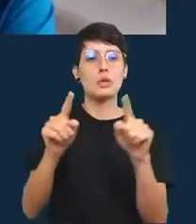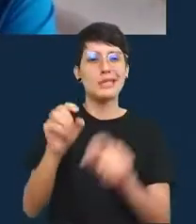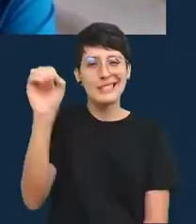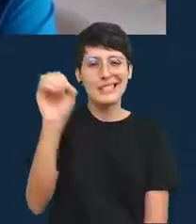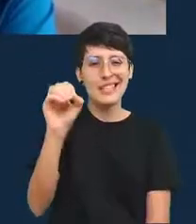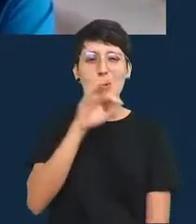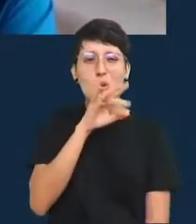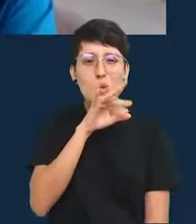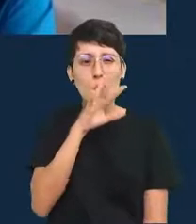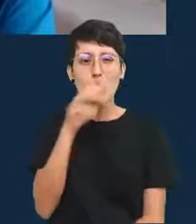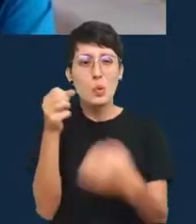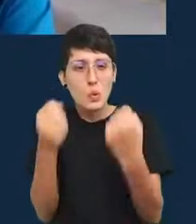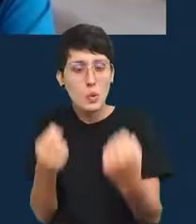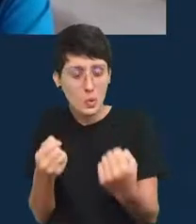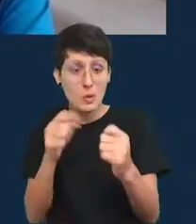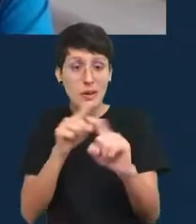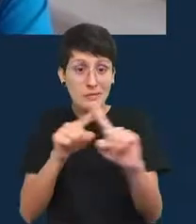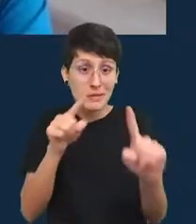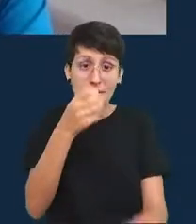pesada mas saber